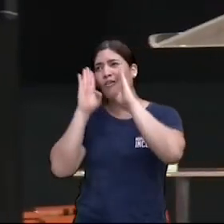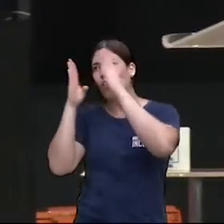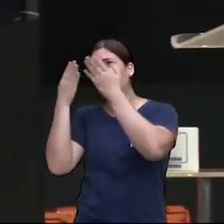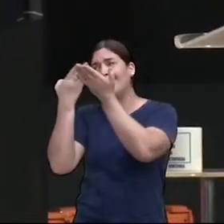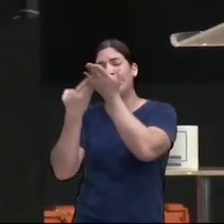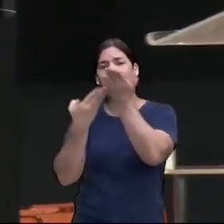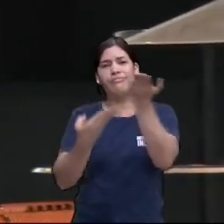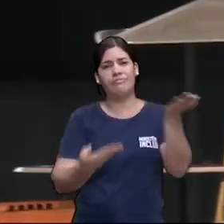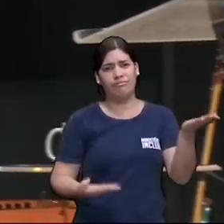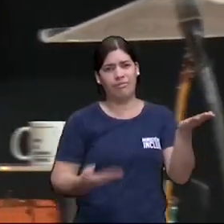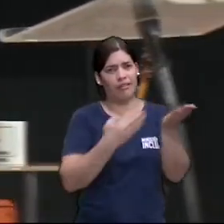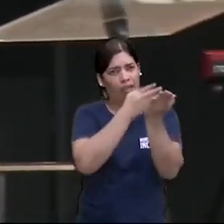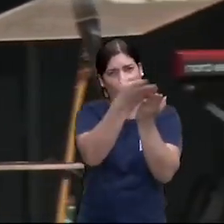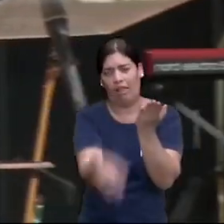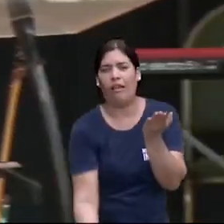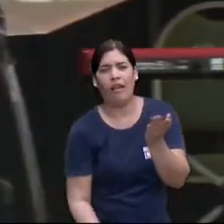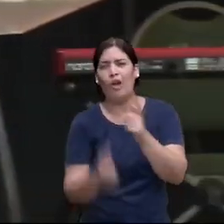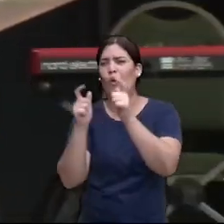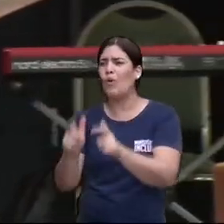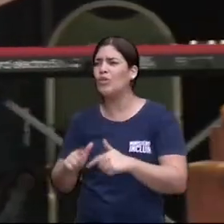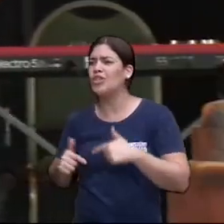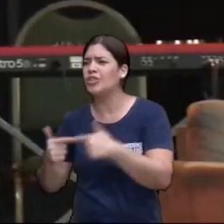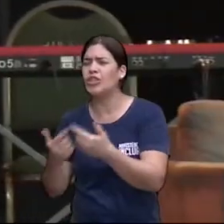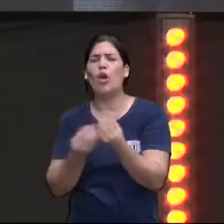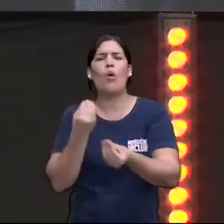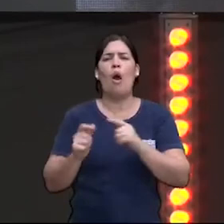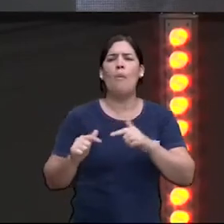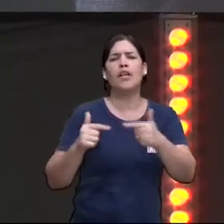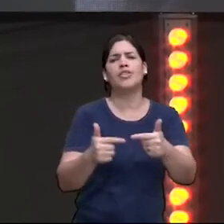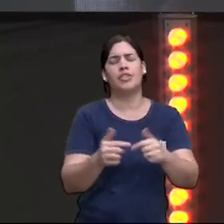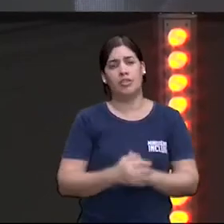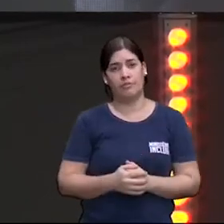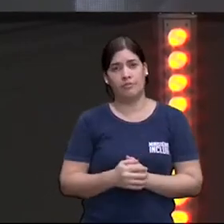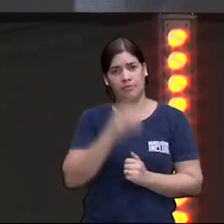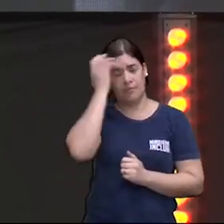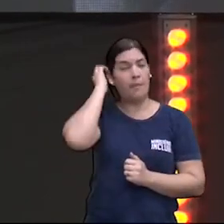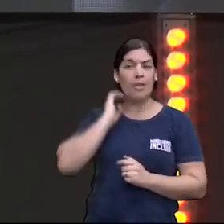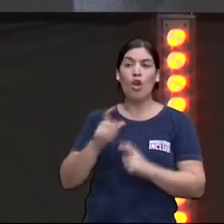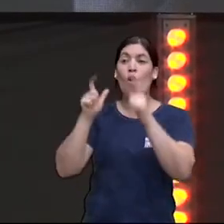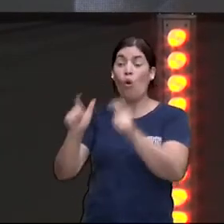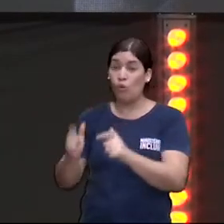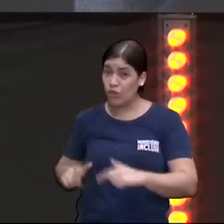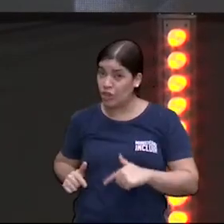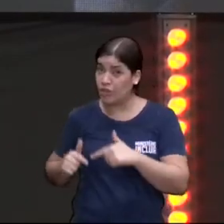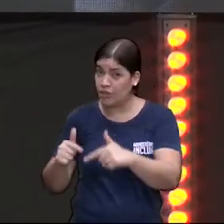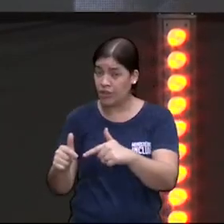de como agir, onde agir e quando agir. Vamos de novo? Onde agir,